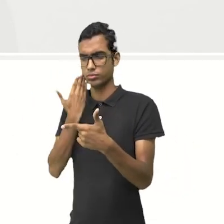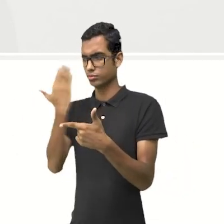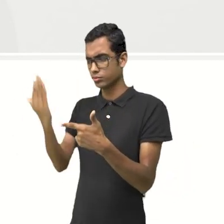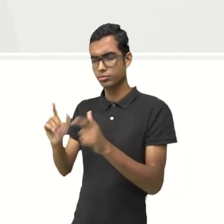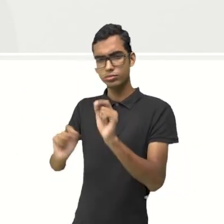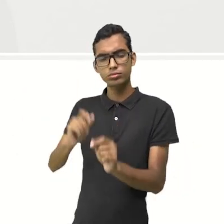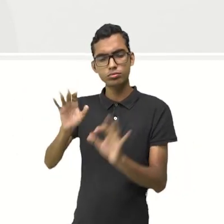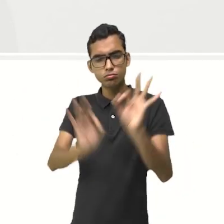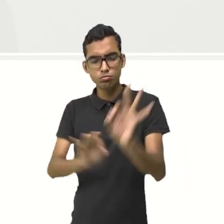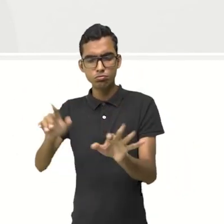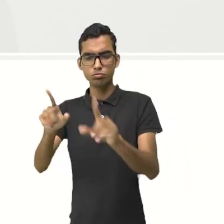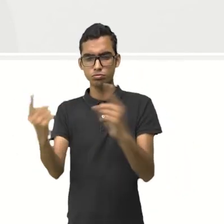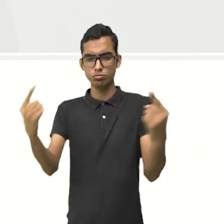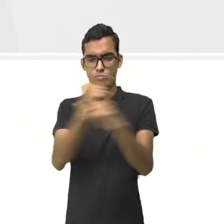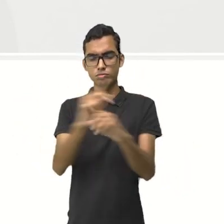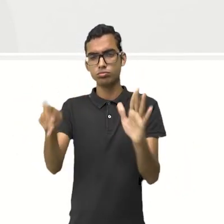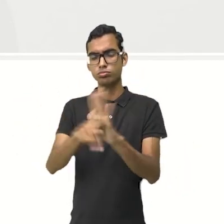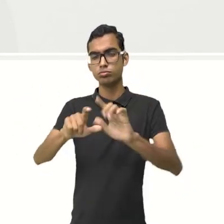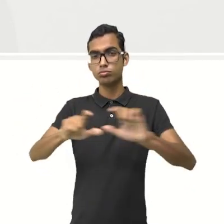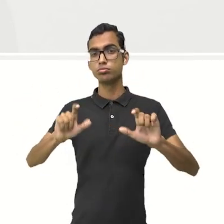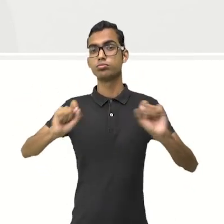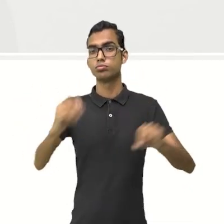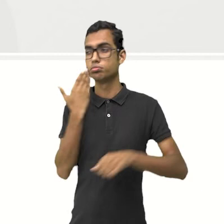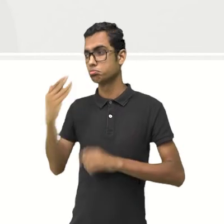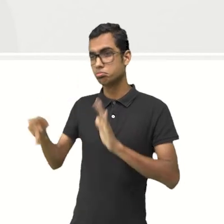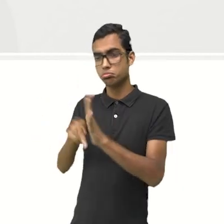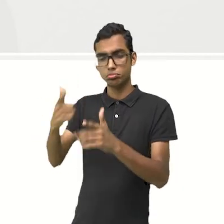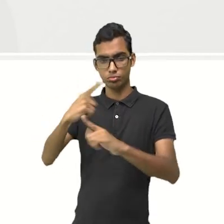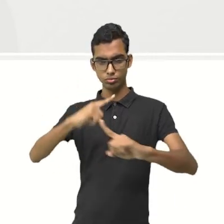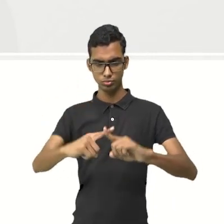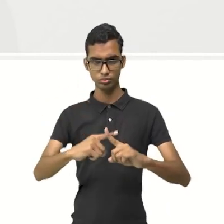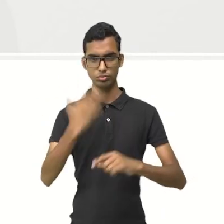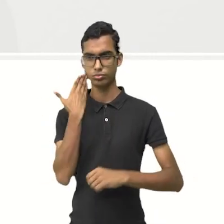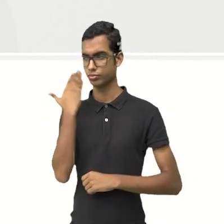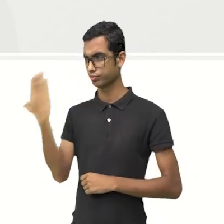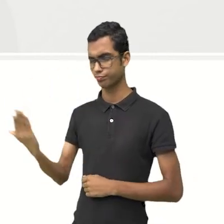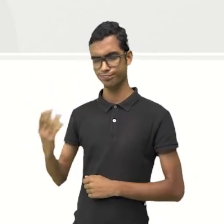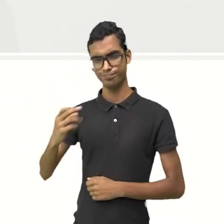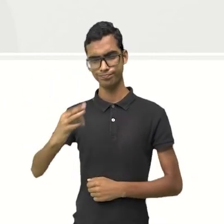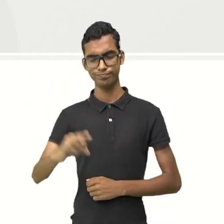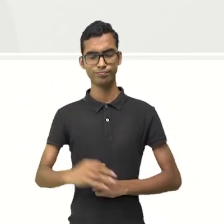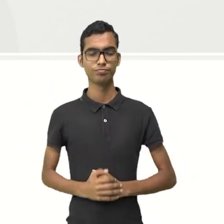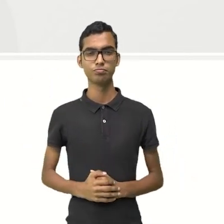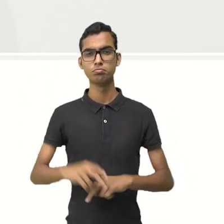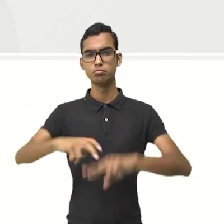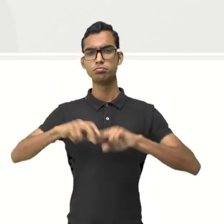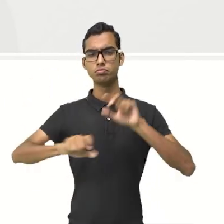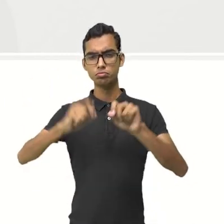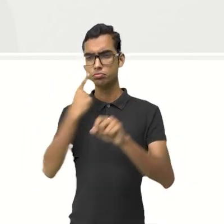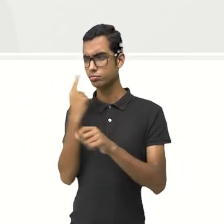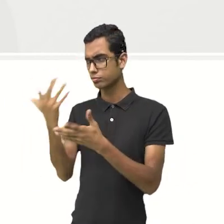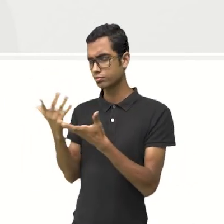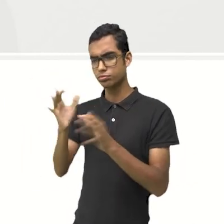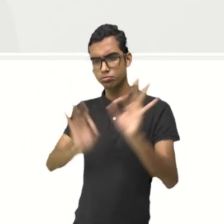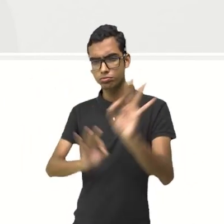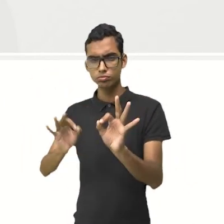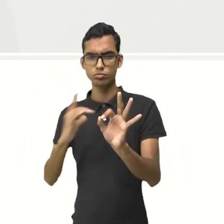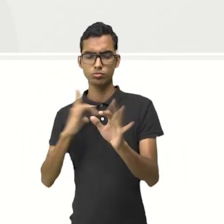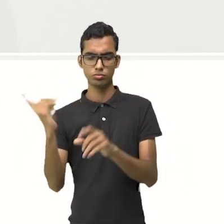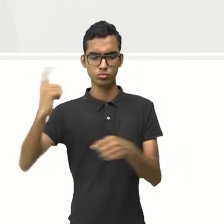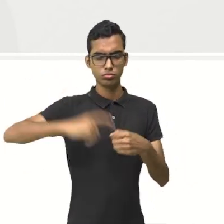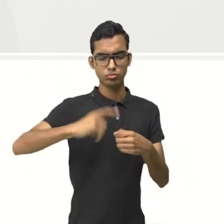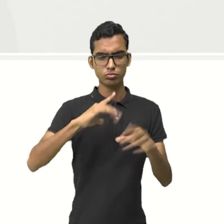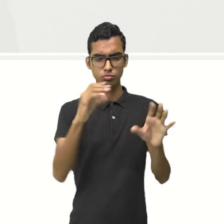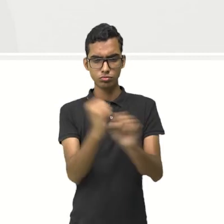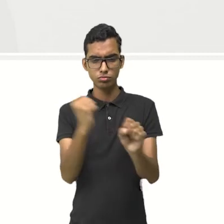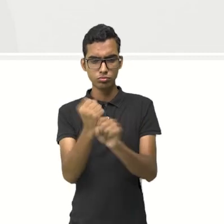ela é a operação inversa de quem, meu povo? Da multiplicação. Porque você vai e volta.